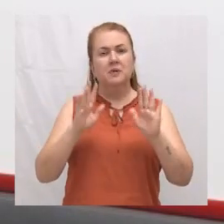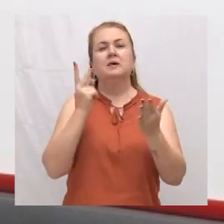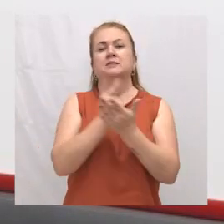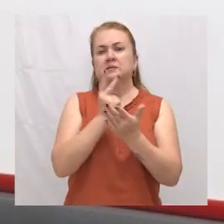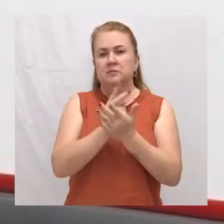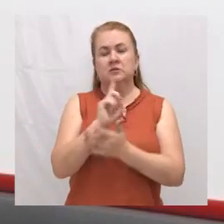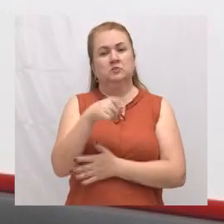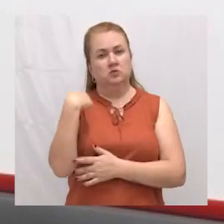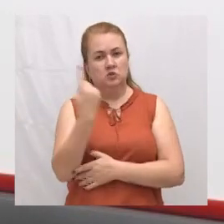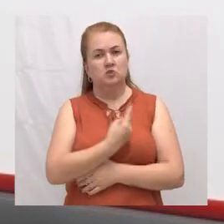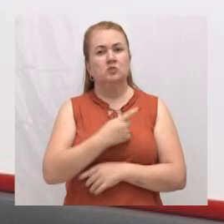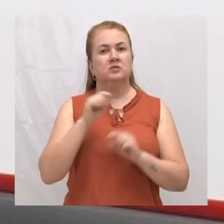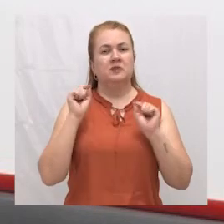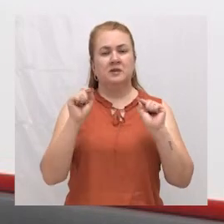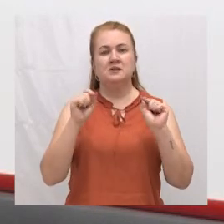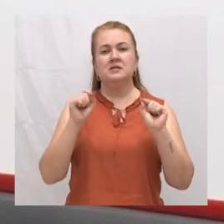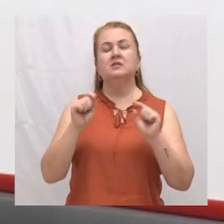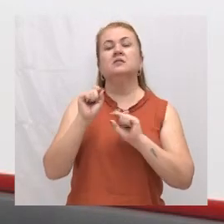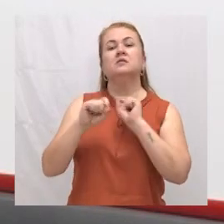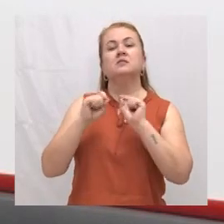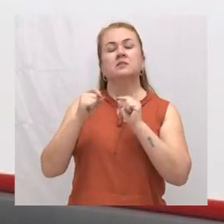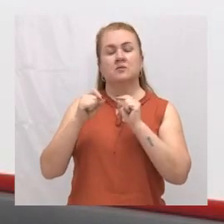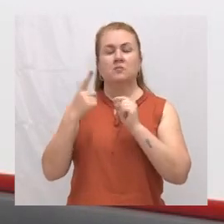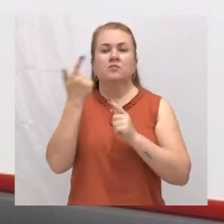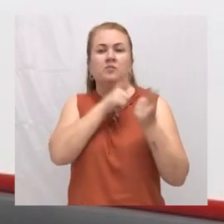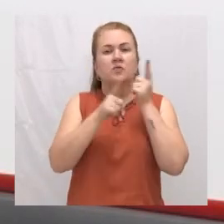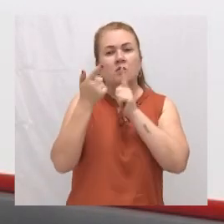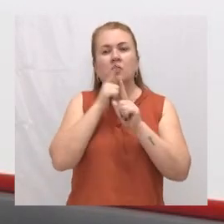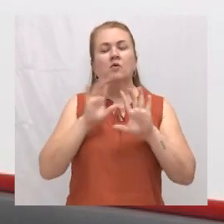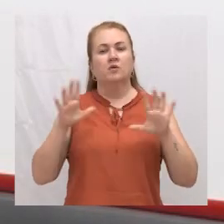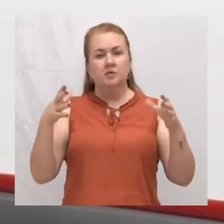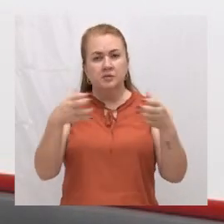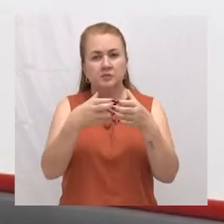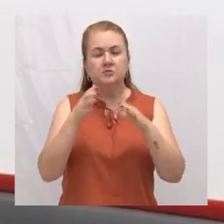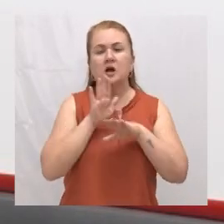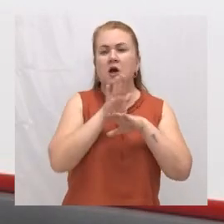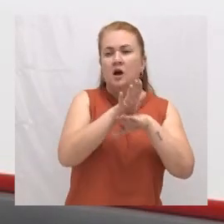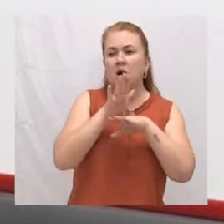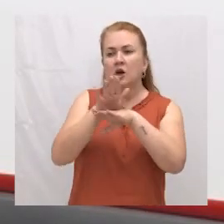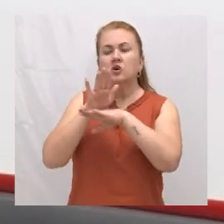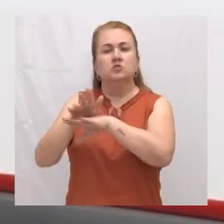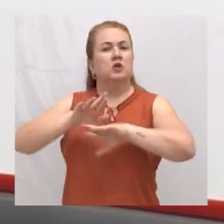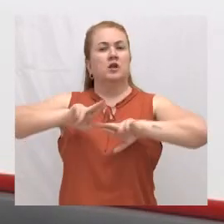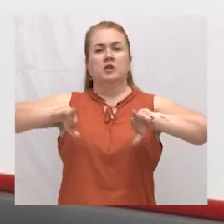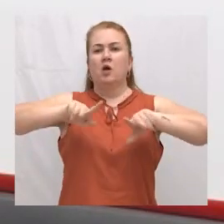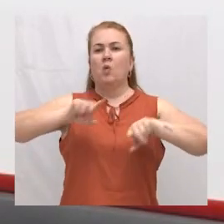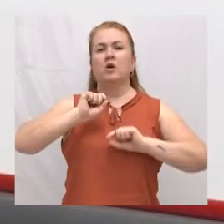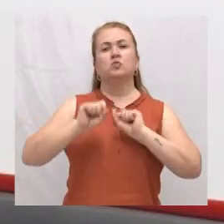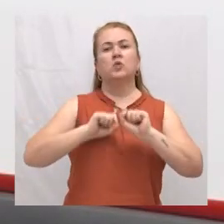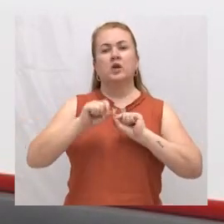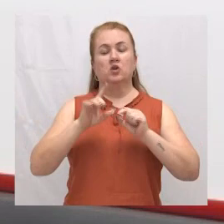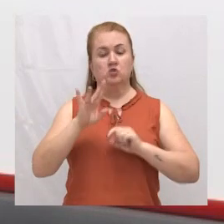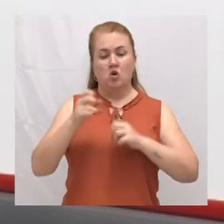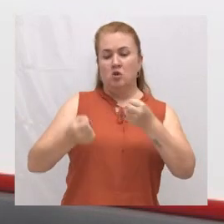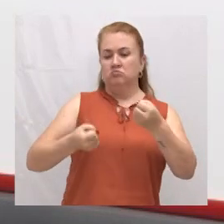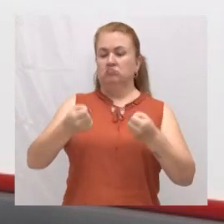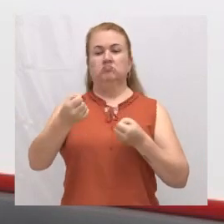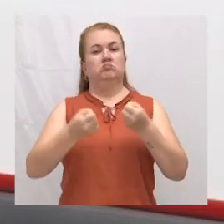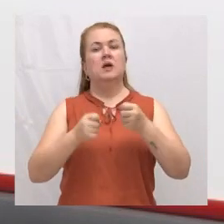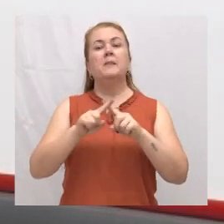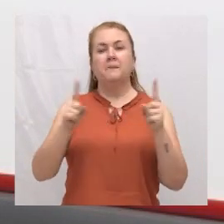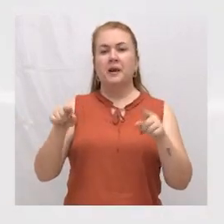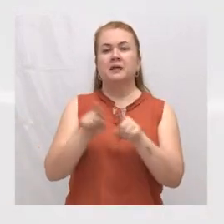assim a gente consegue, dentro da equipe, ajudar eles não só dirigir, mas também nos